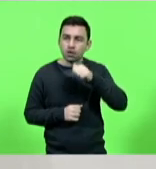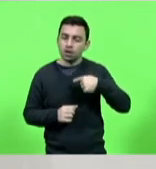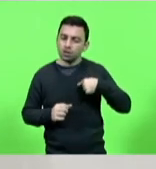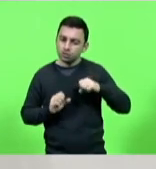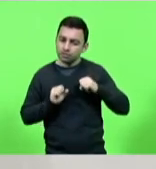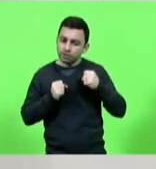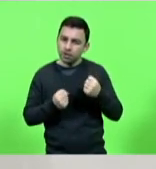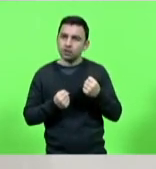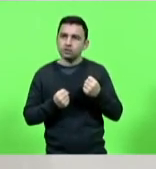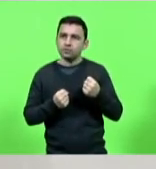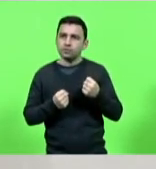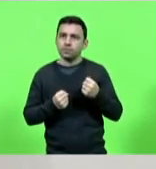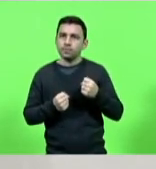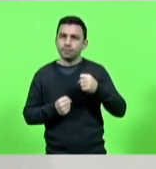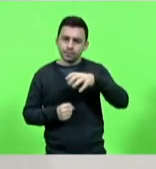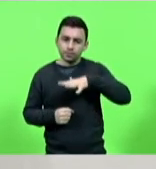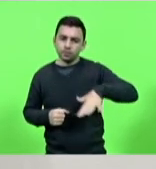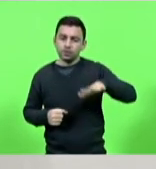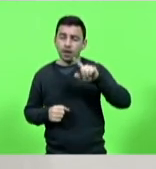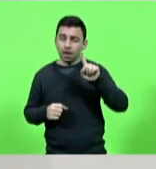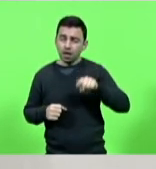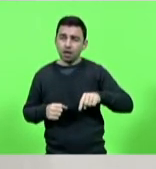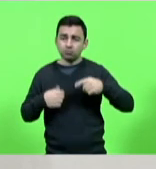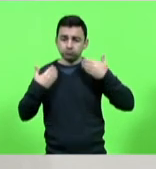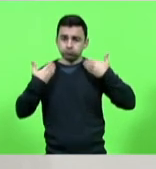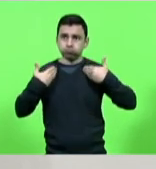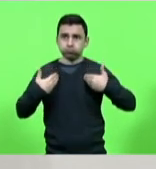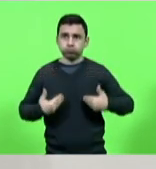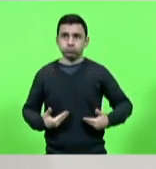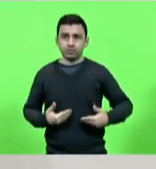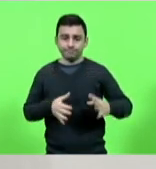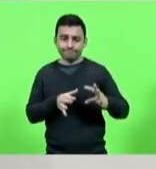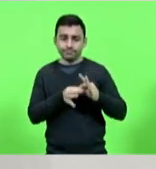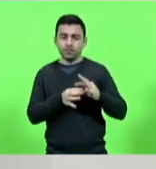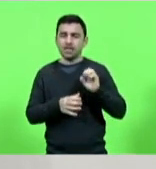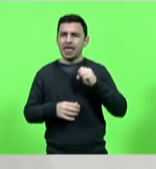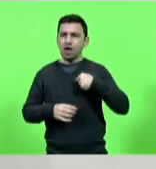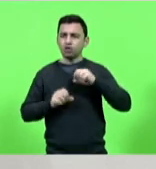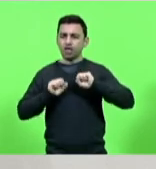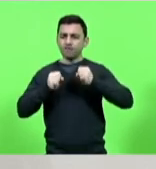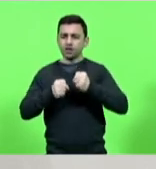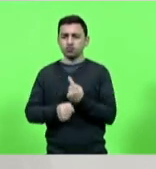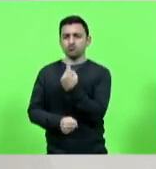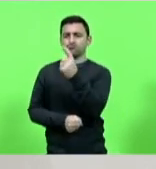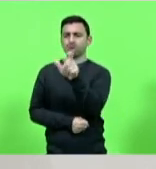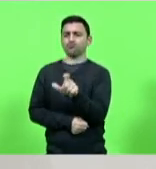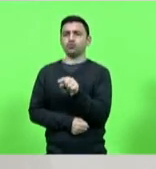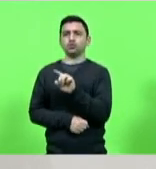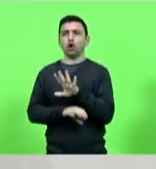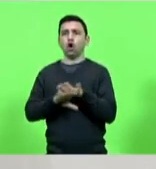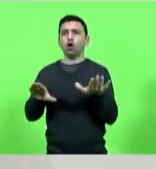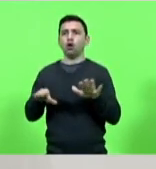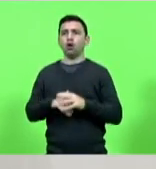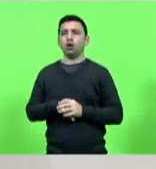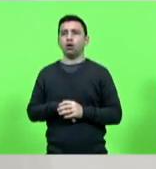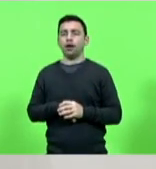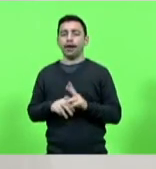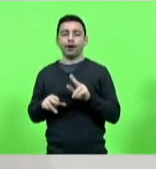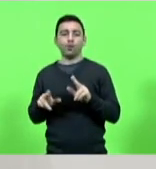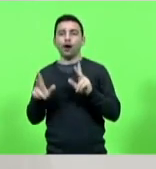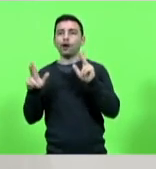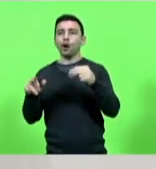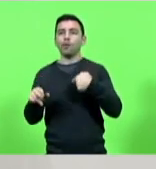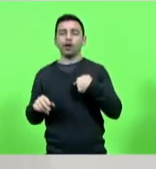nós nos tornamos um ser integral, assim. Se eu só defendo uma causa, é como se eu estivesse nas extremidades. E as